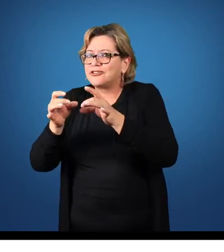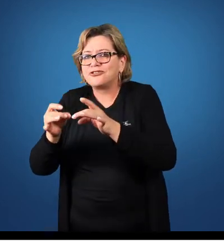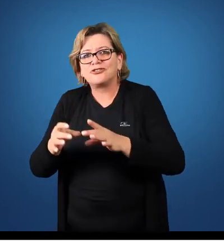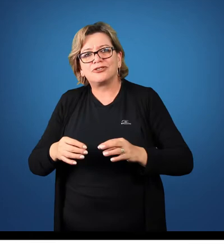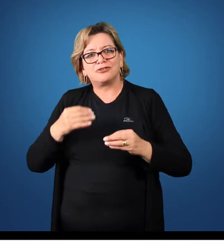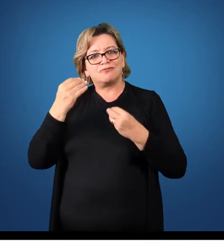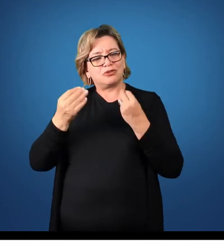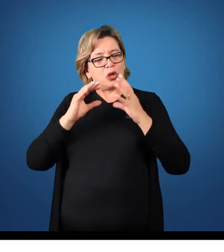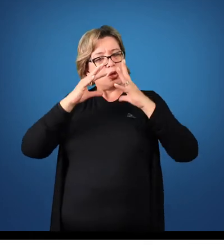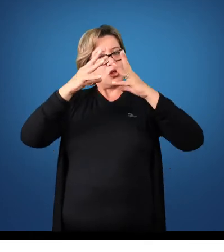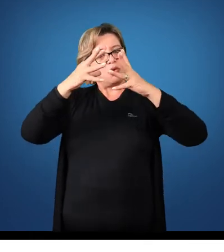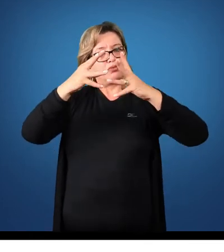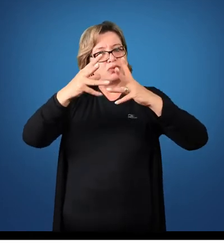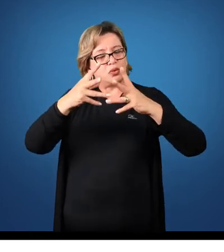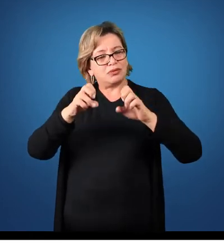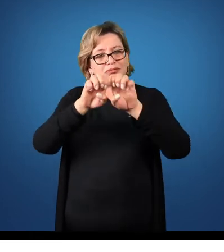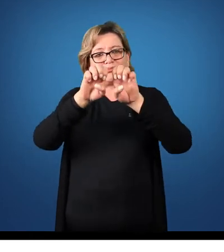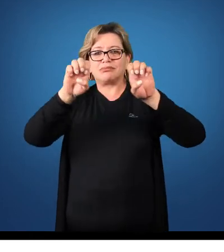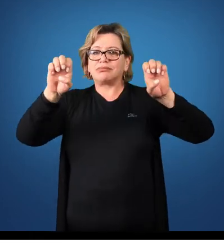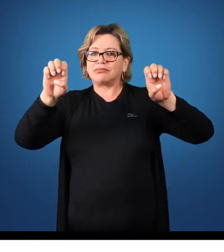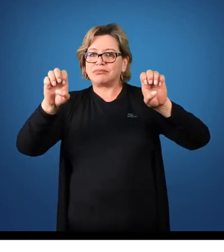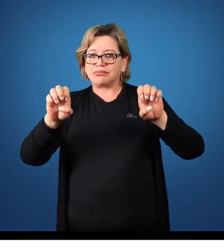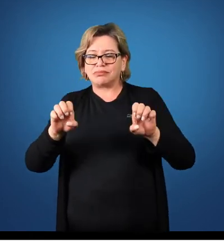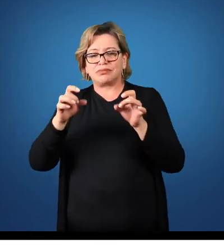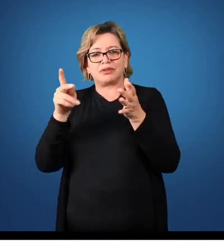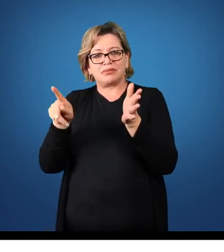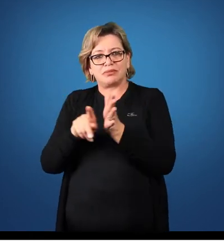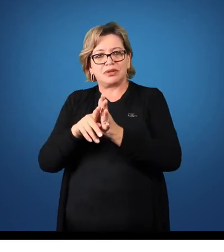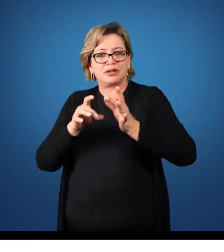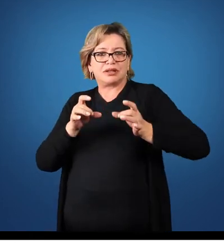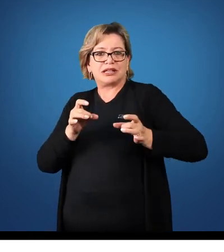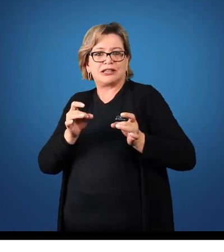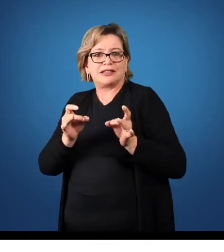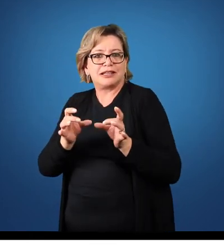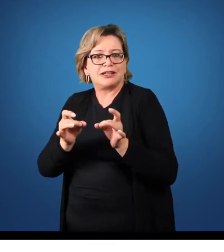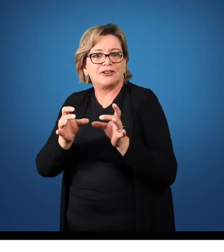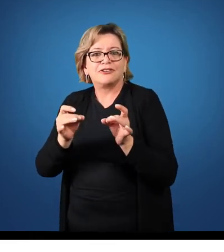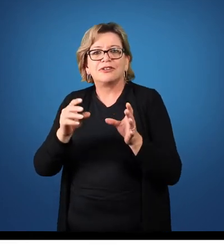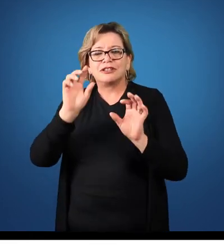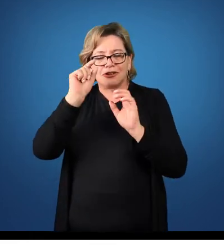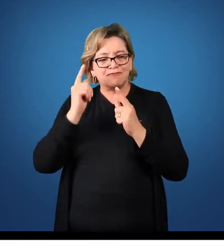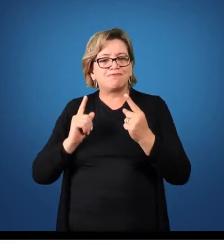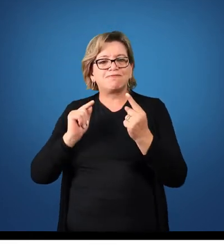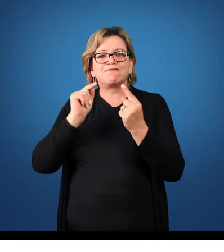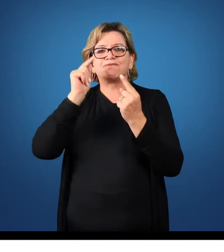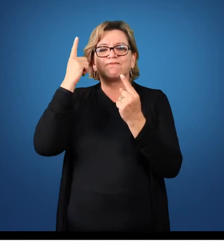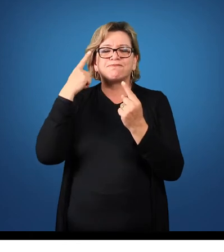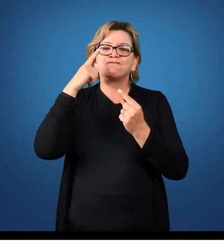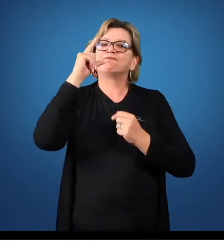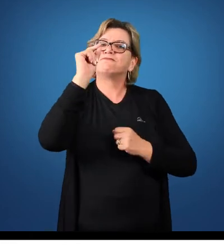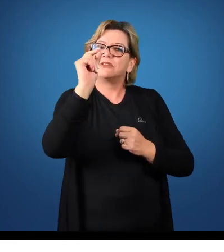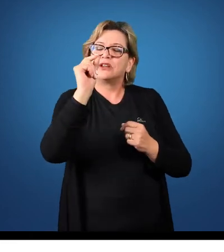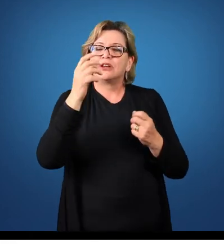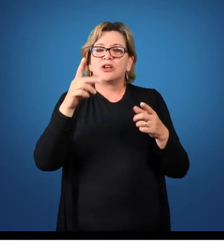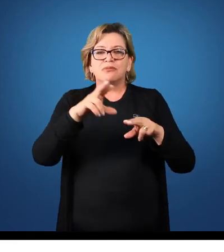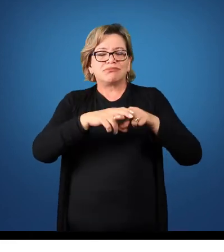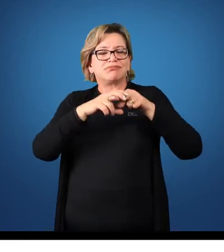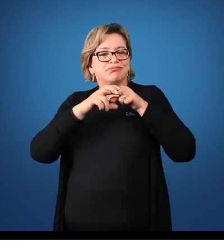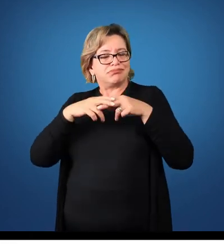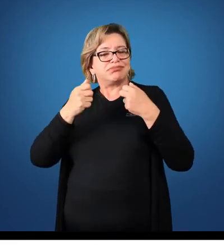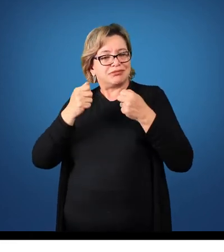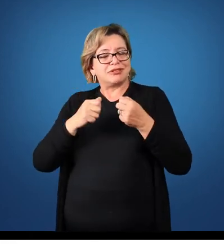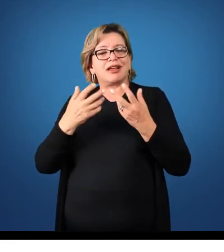anterior. Então toda a estrutura para venda e reconhecimento de receita foi alcançado. Eu tenho que reconhecer